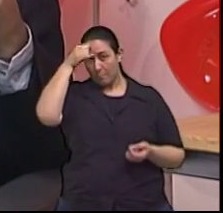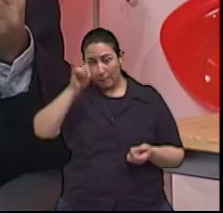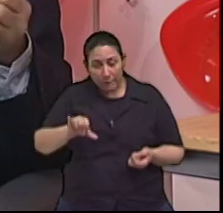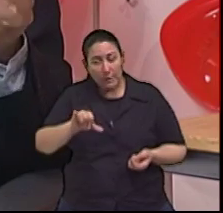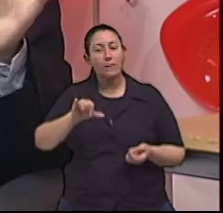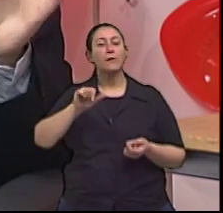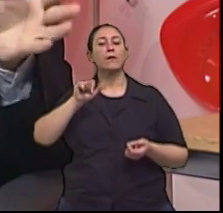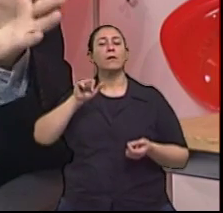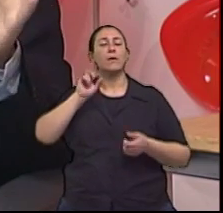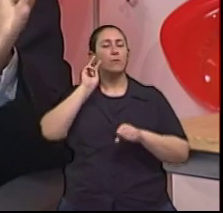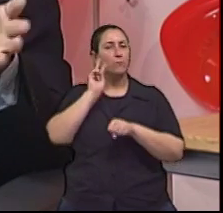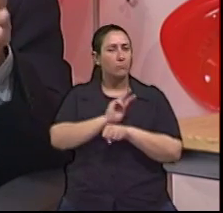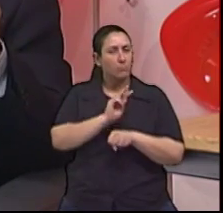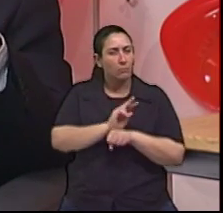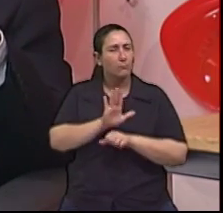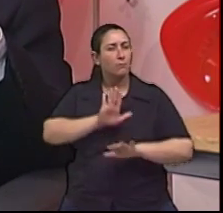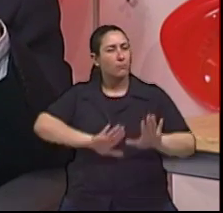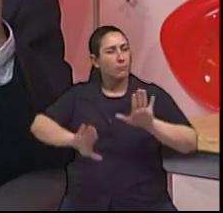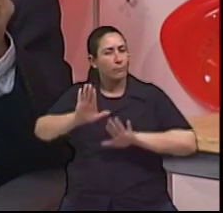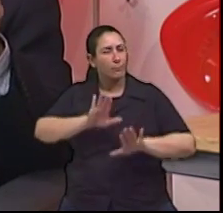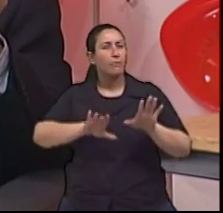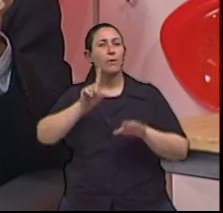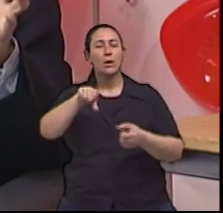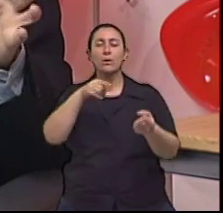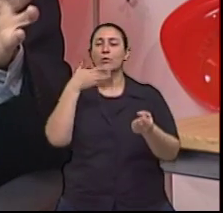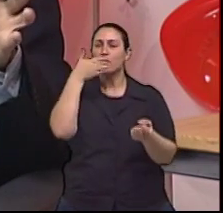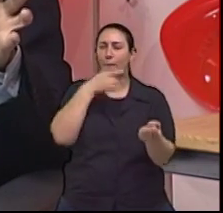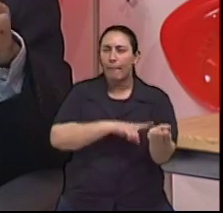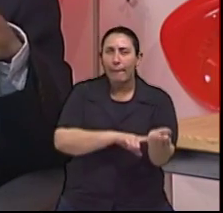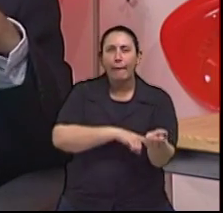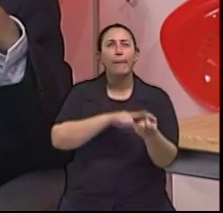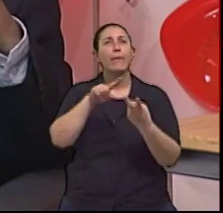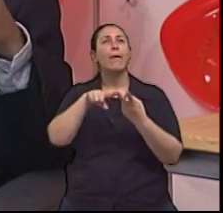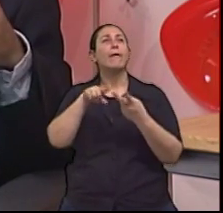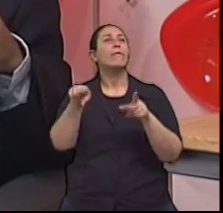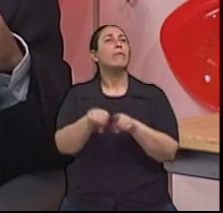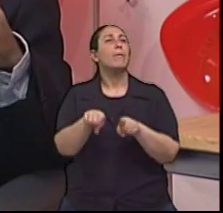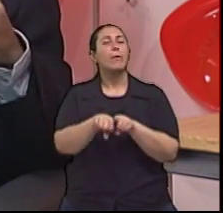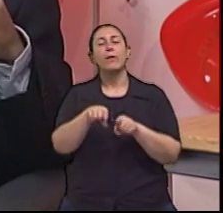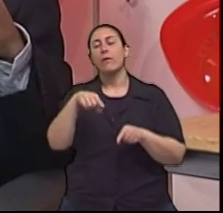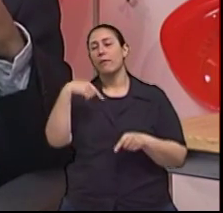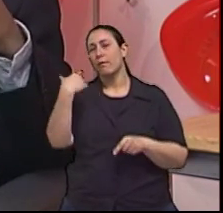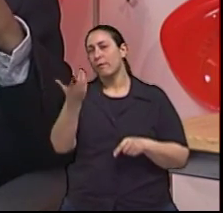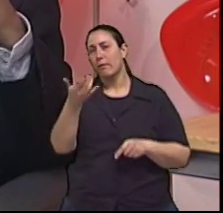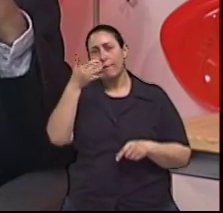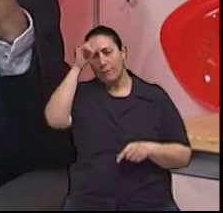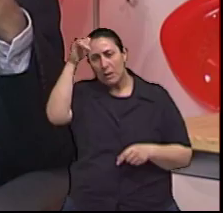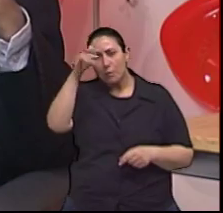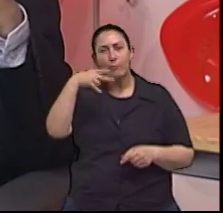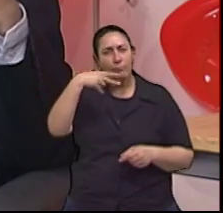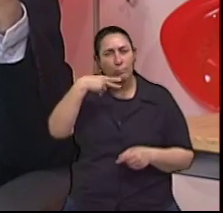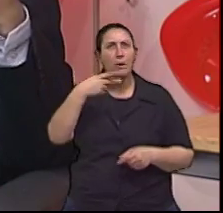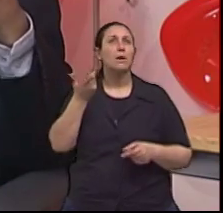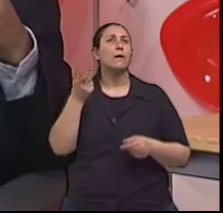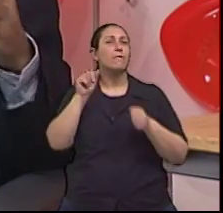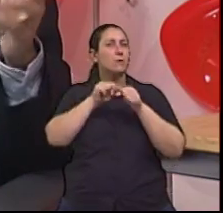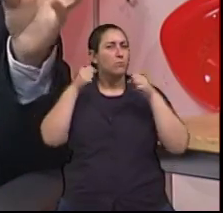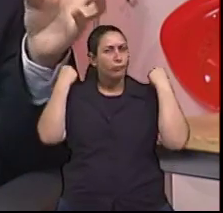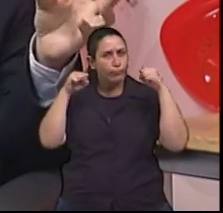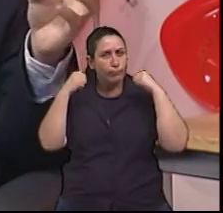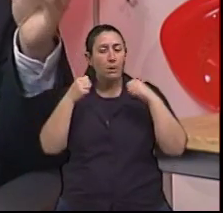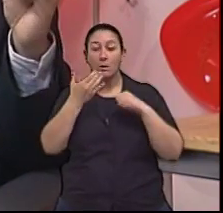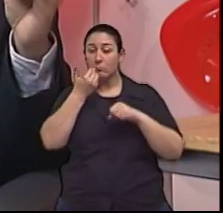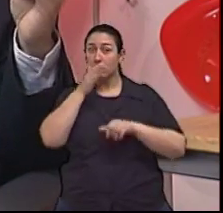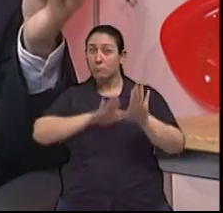adequadamente a sua hipertensão, o seu diabetes, evitando o tabagismo, praticando exercícios regulares e comendo uma dieta